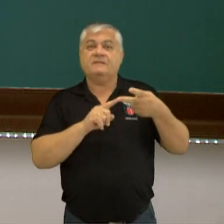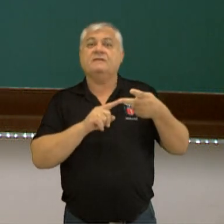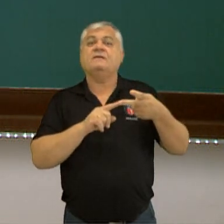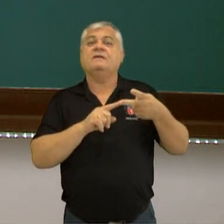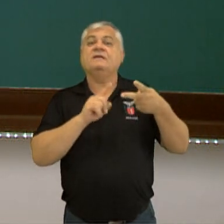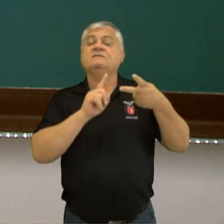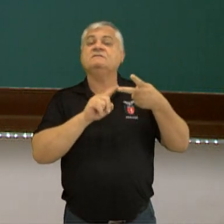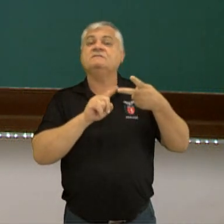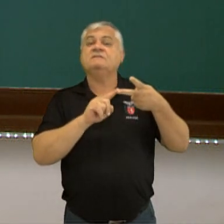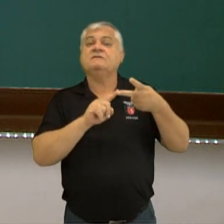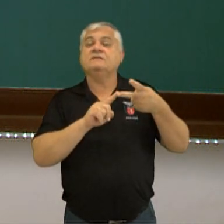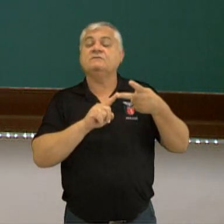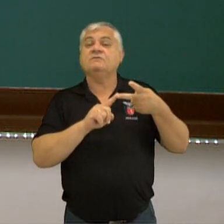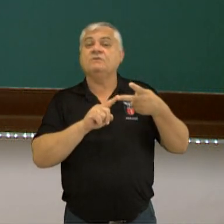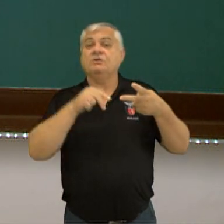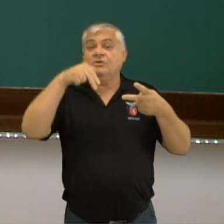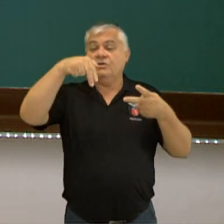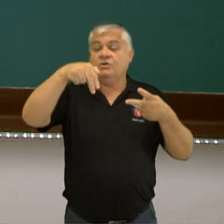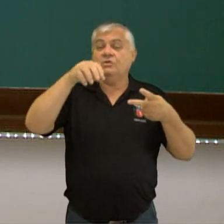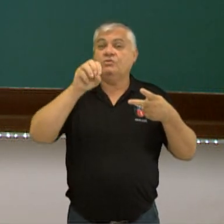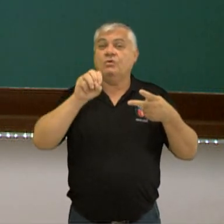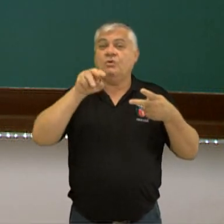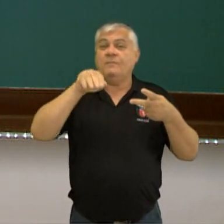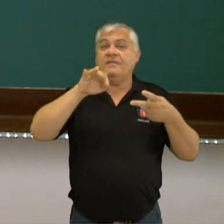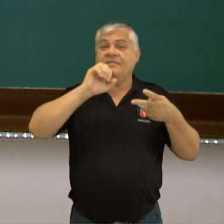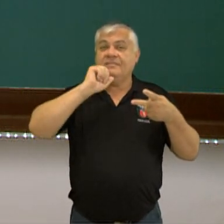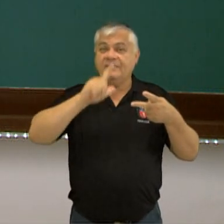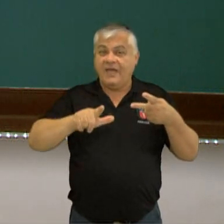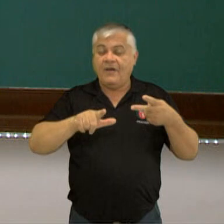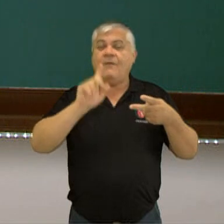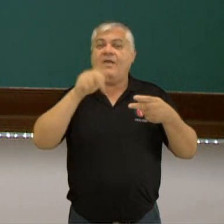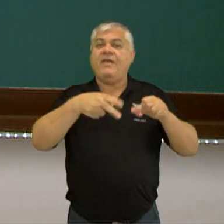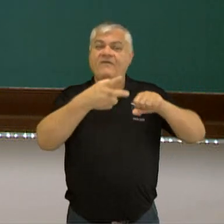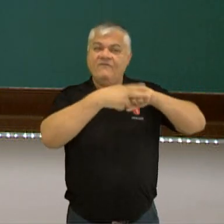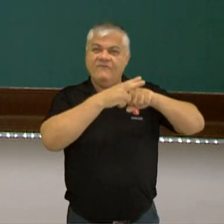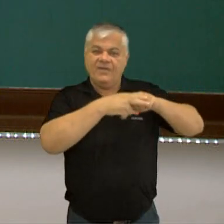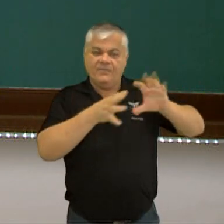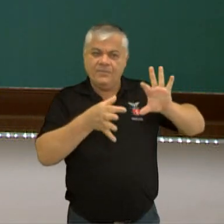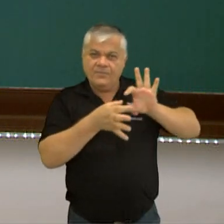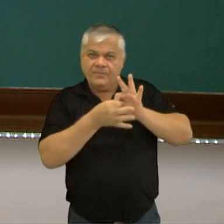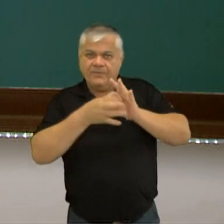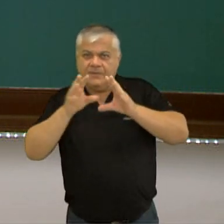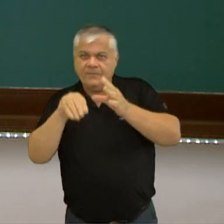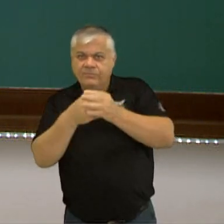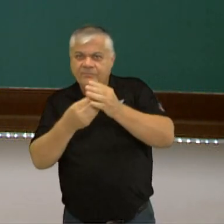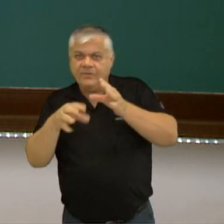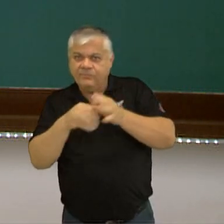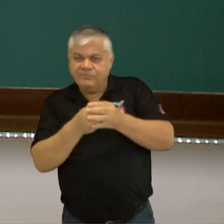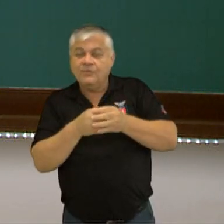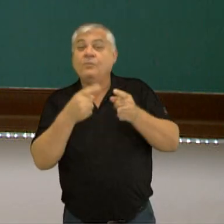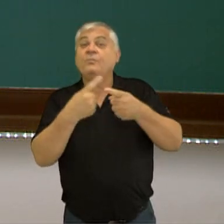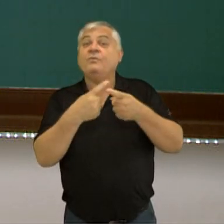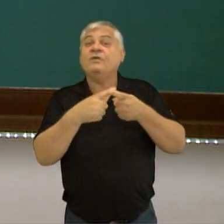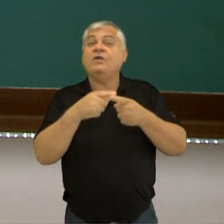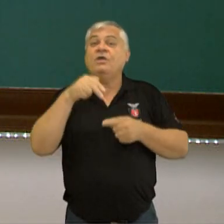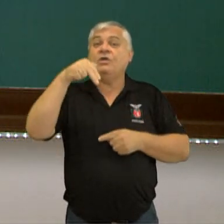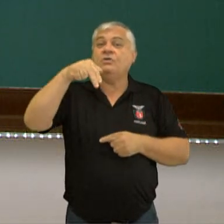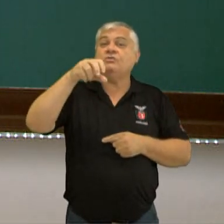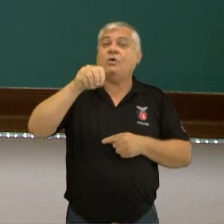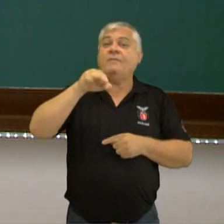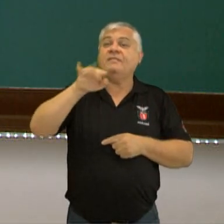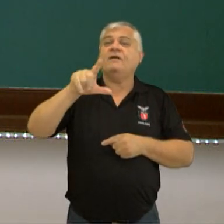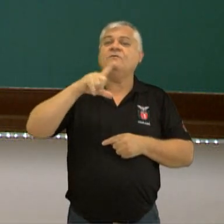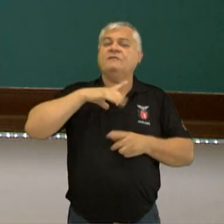pelo sujeito. Predicado nominal, que são os verbos de ligação, que recebem esse nome porque eles